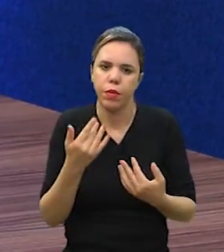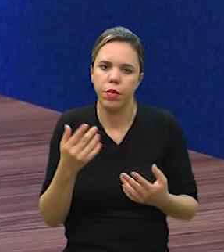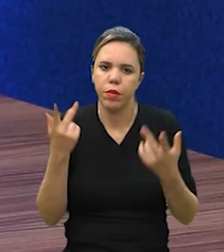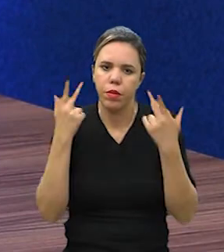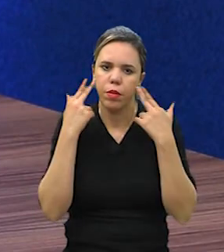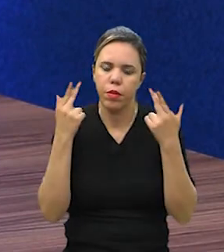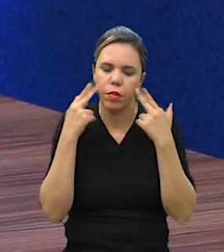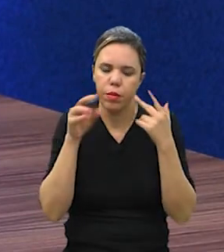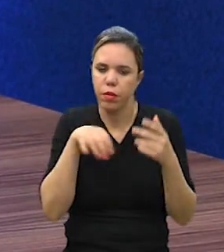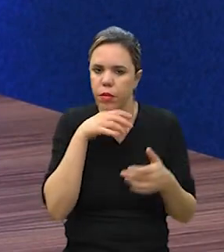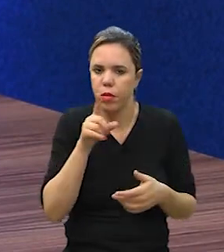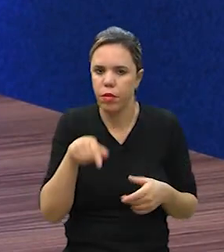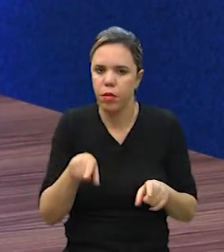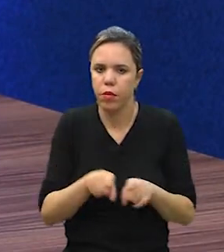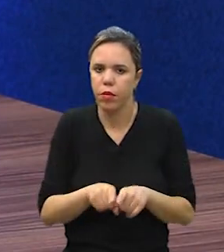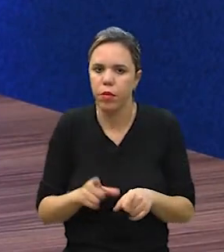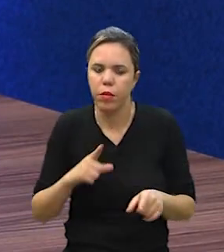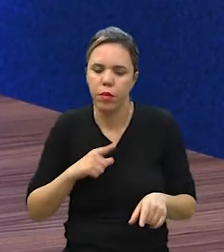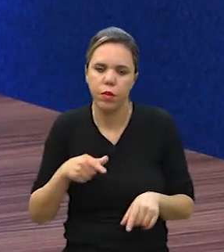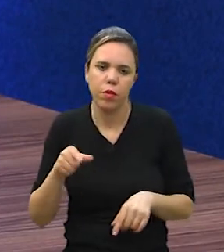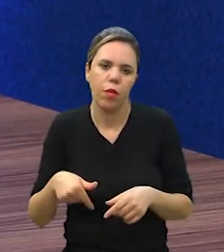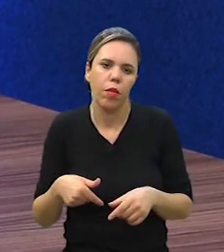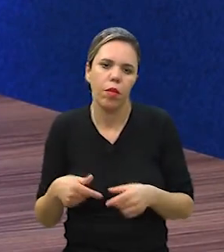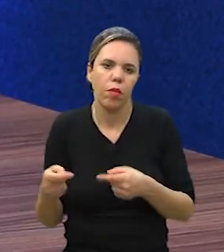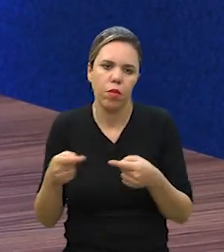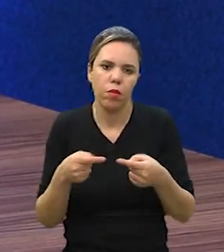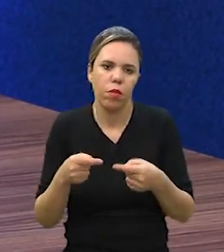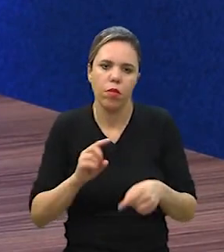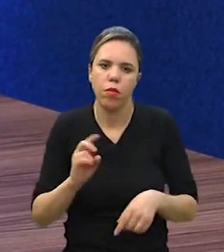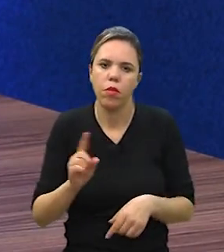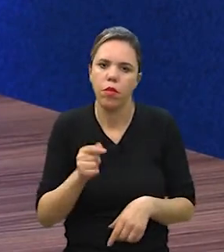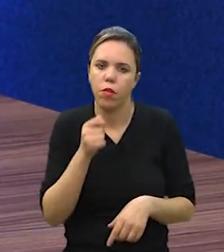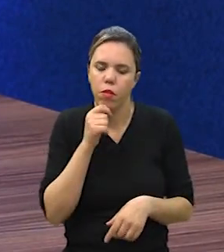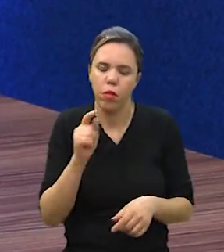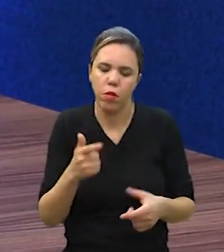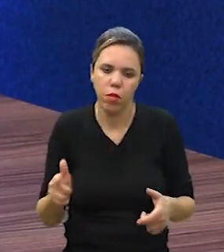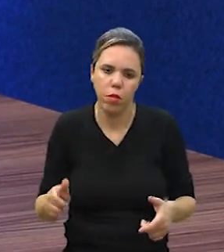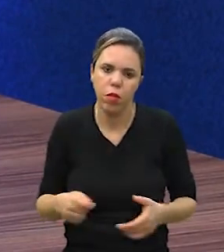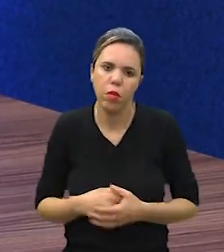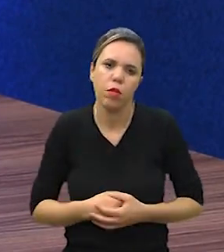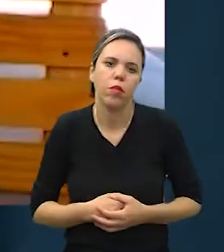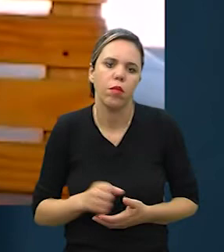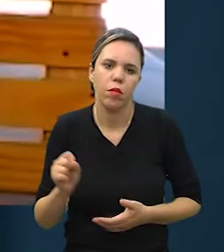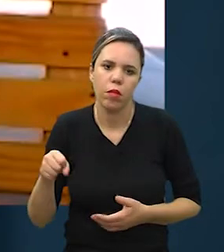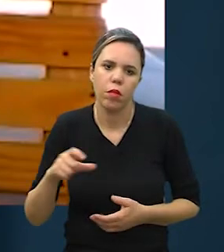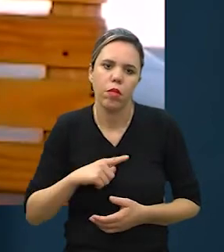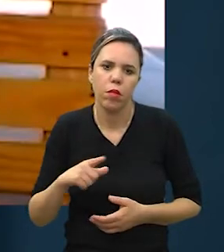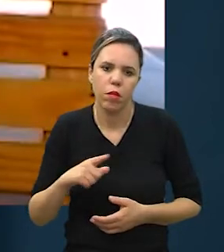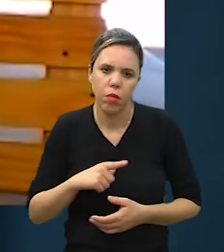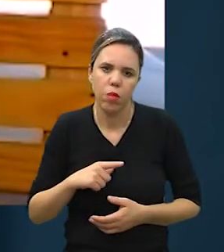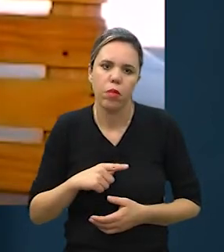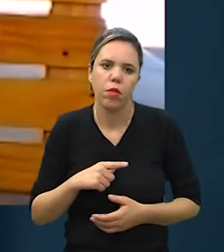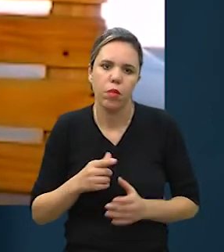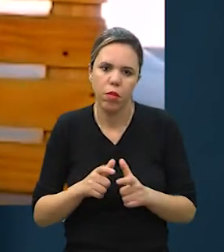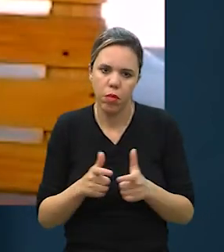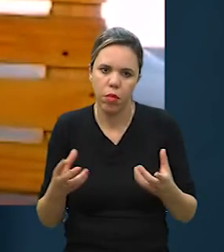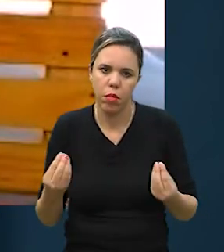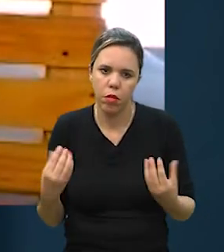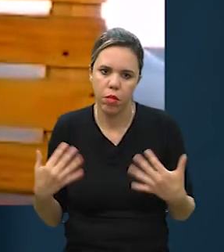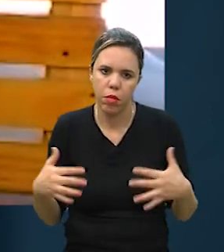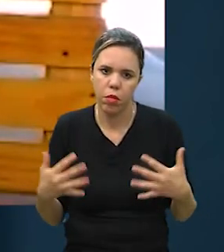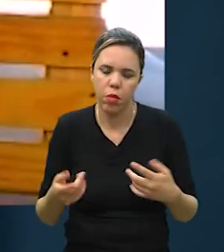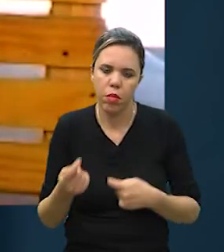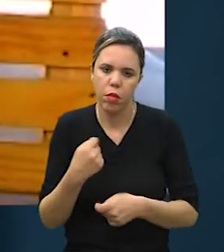alimentação natural para pets, ele também tem essa questão da concorrência ou ainda não? Sim, tem. Está crescendo